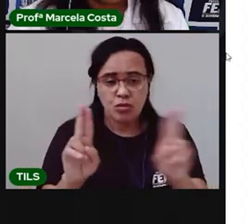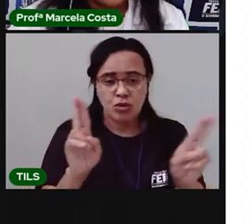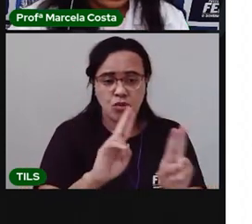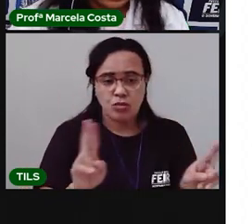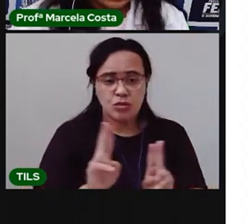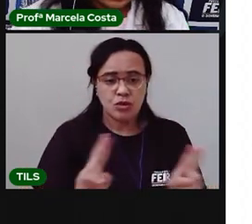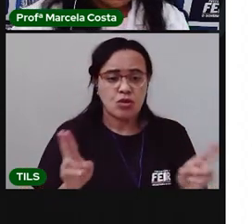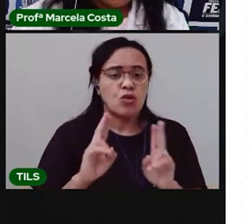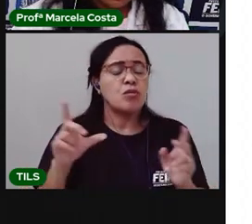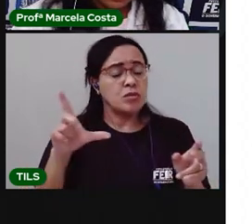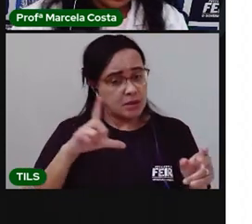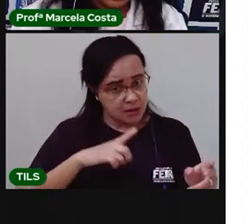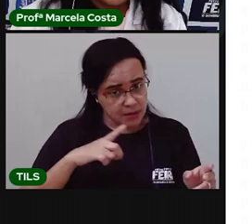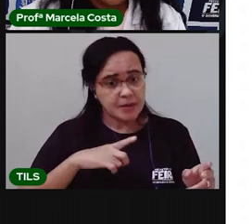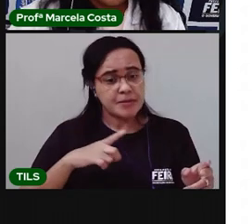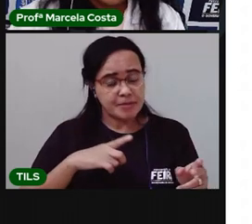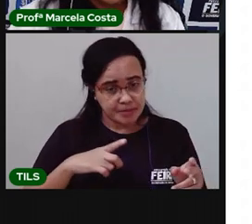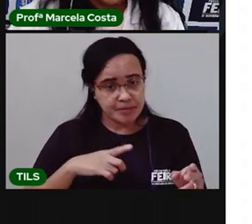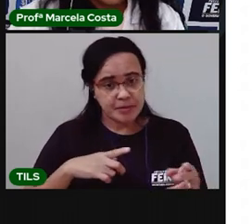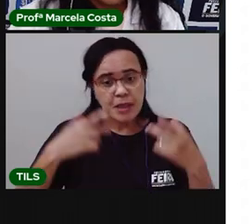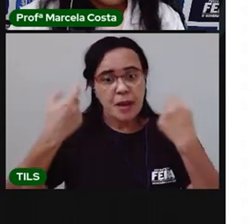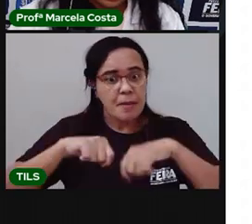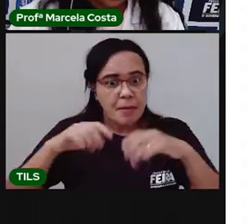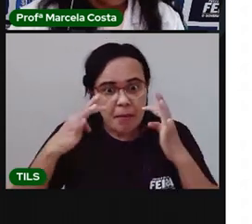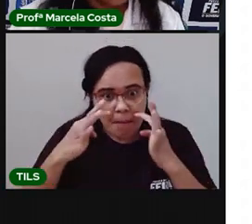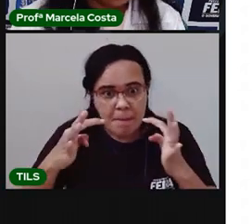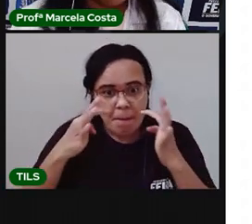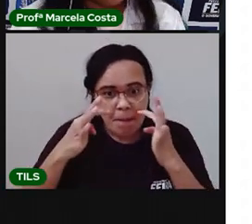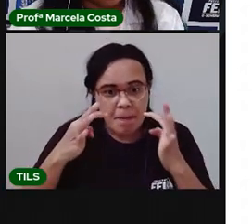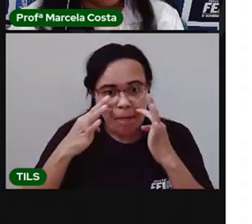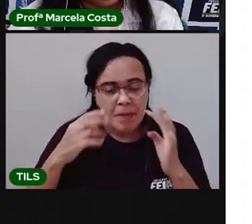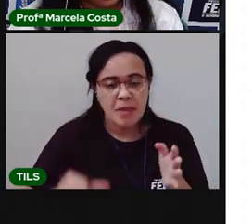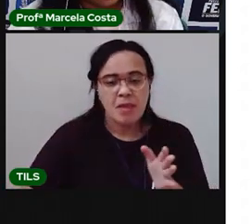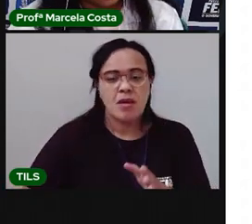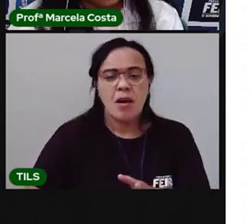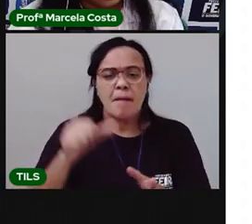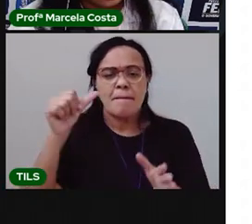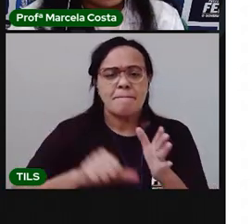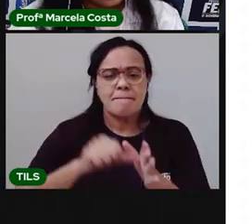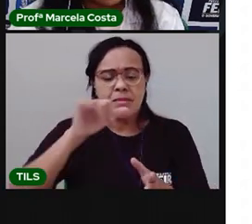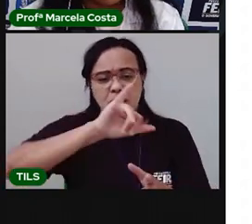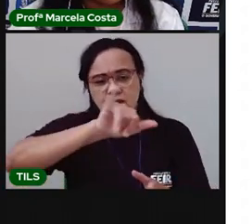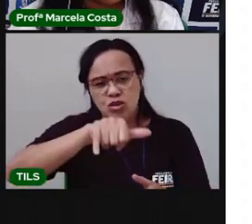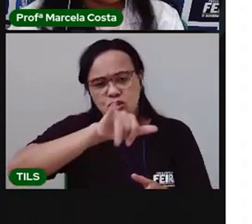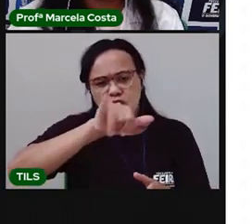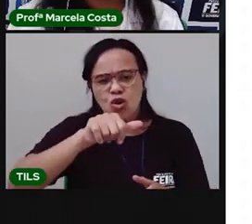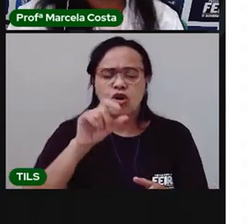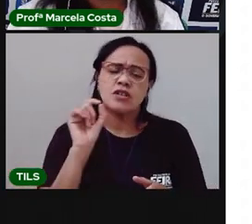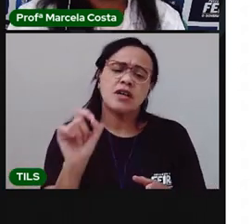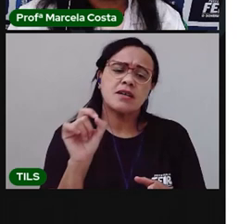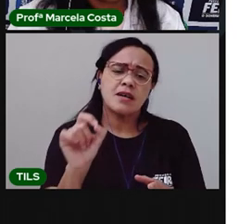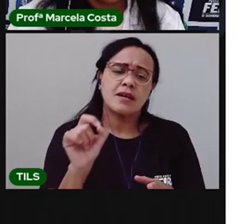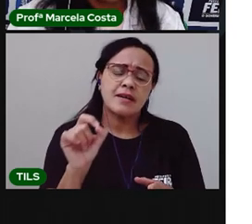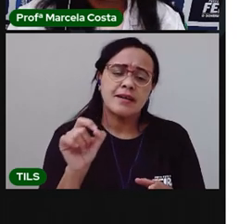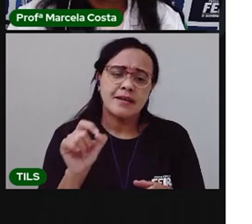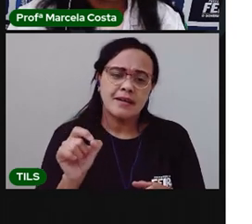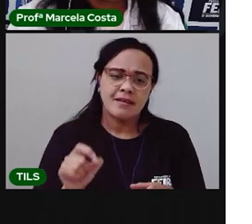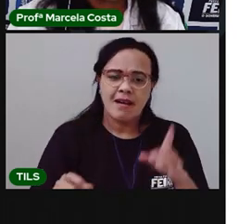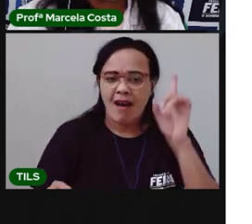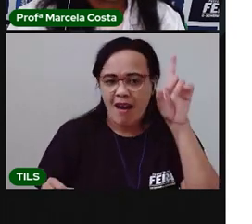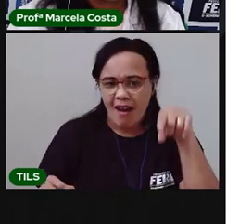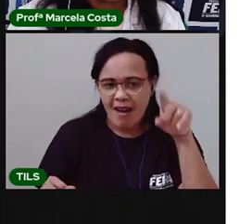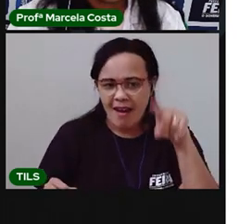Observe que aqui nessa primeira já tem uma letra inicial, que é o J. Será que é o J de Joaquim?